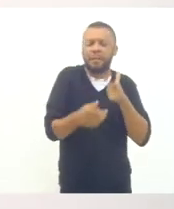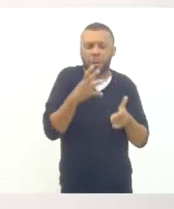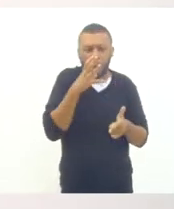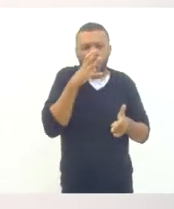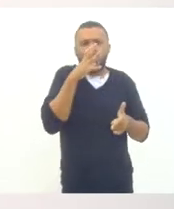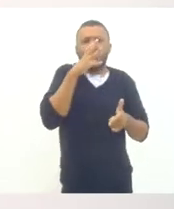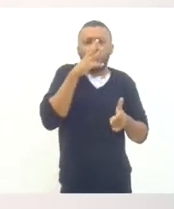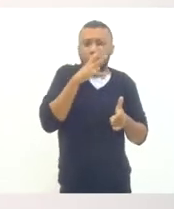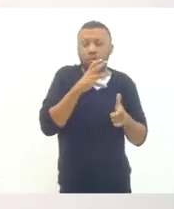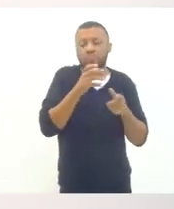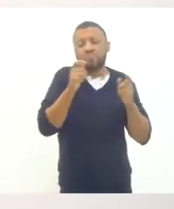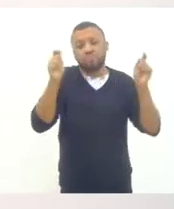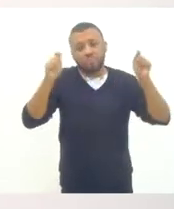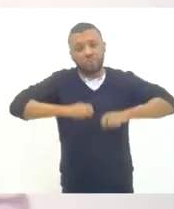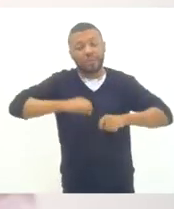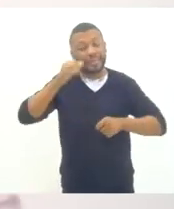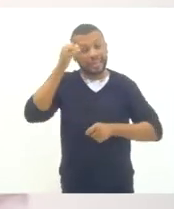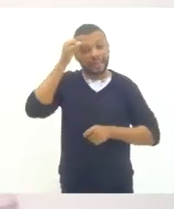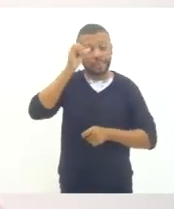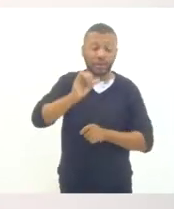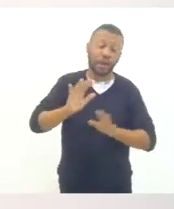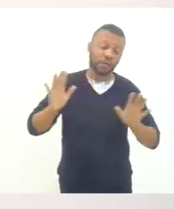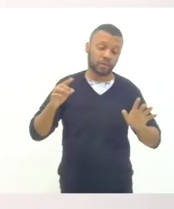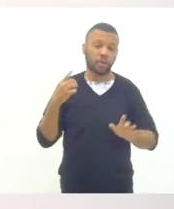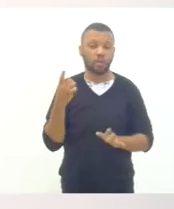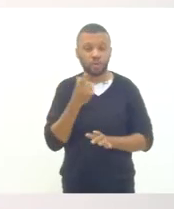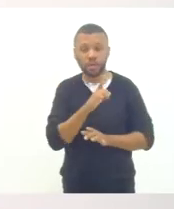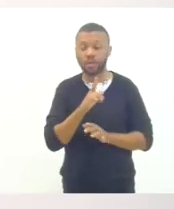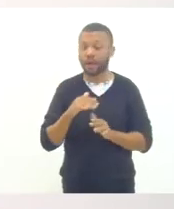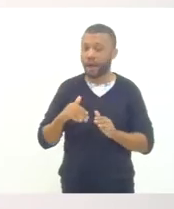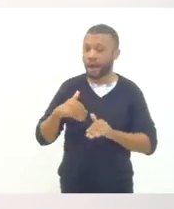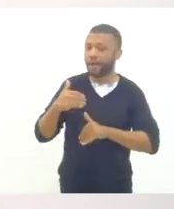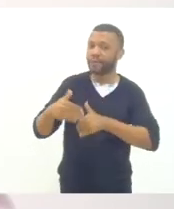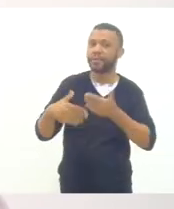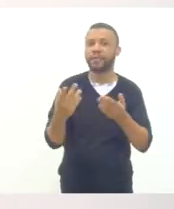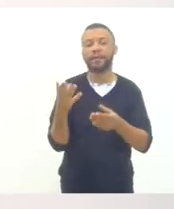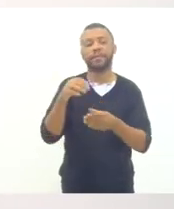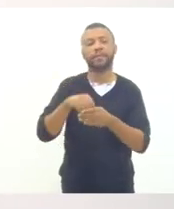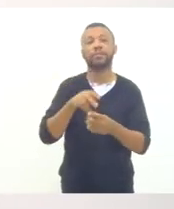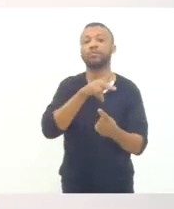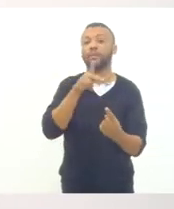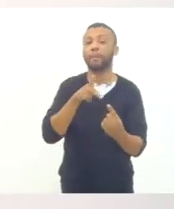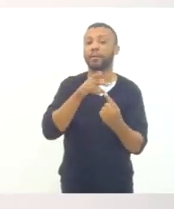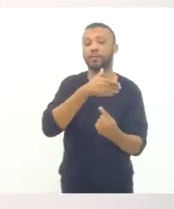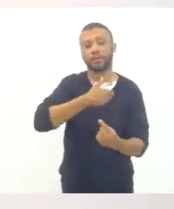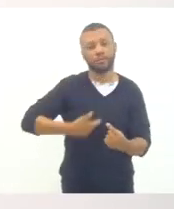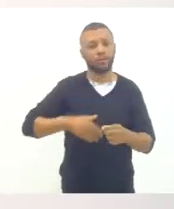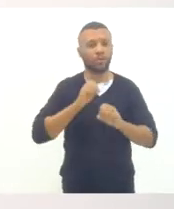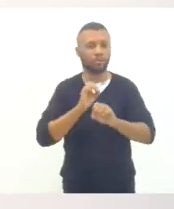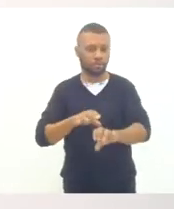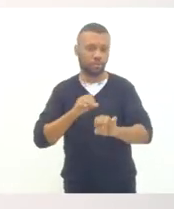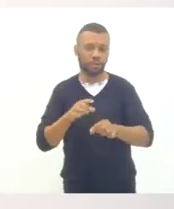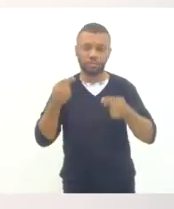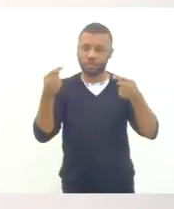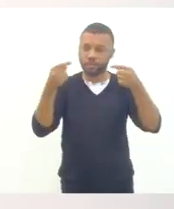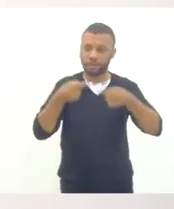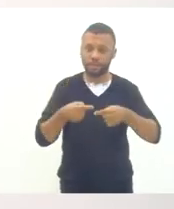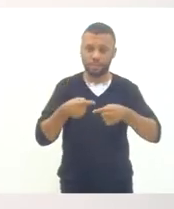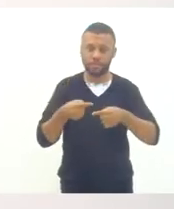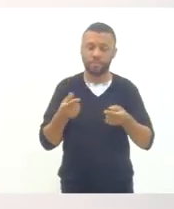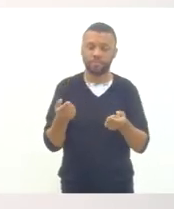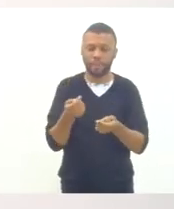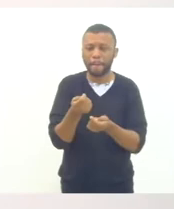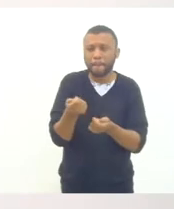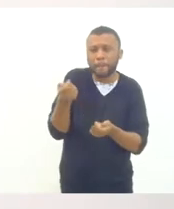evitadas para que a gente, de fato, consiga avançar com um plano estadual de educação que seja potente para os desafios que a gente tem no Estado do Rio de Janeiro, que não são